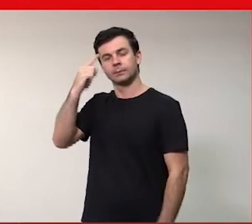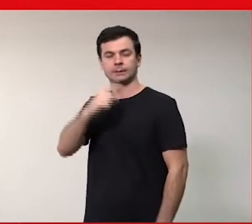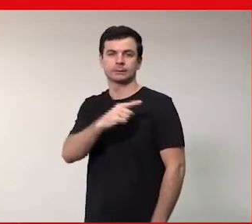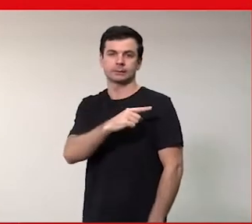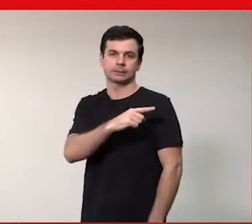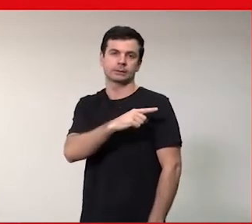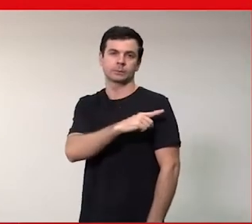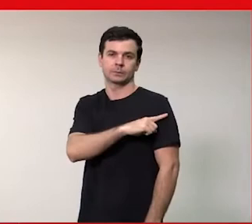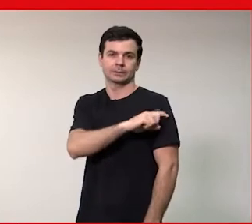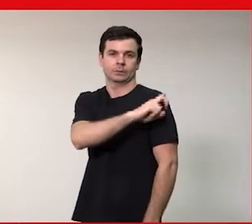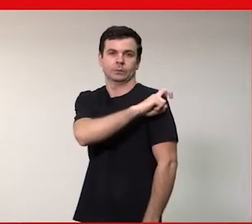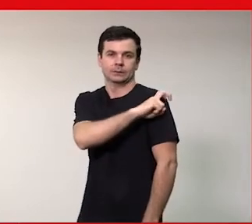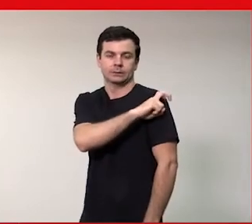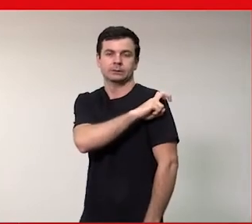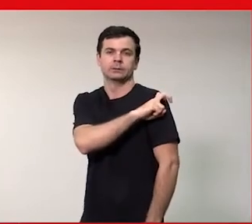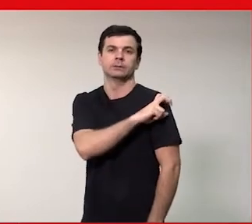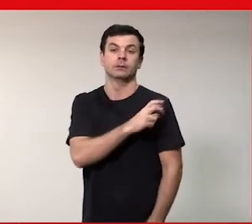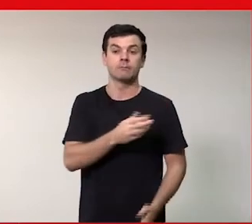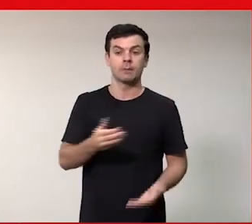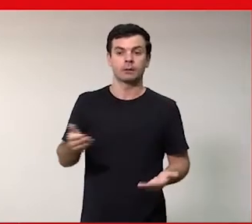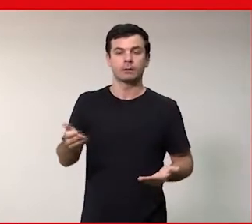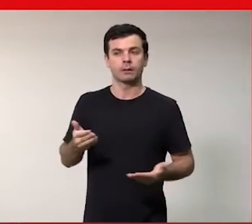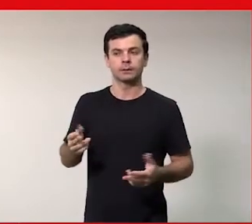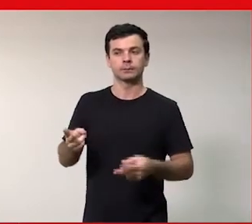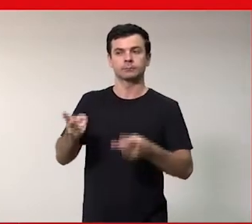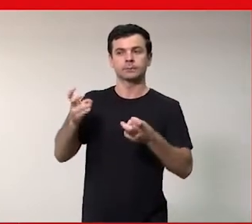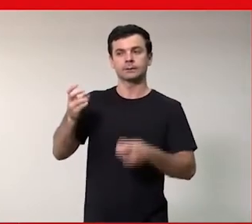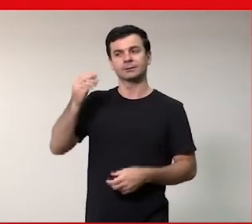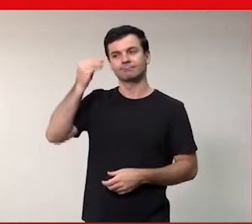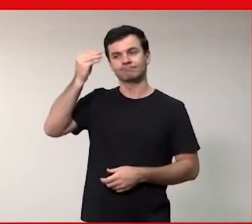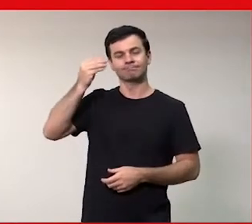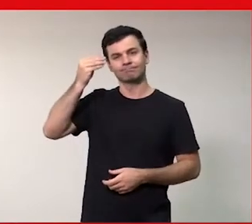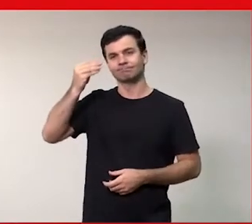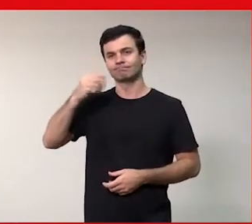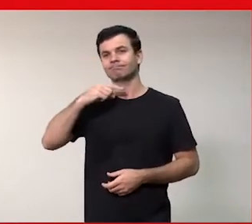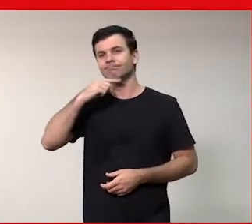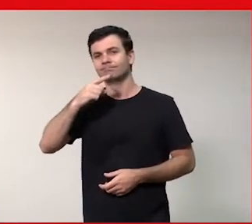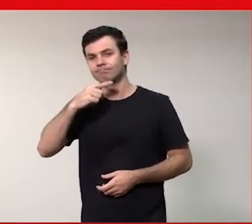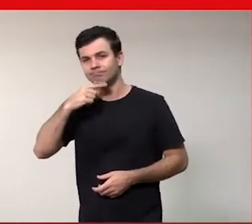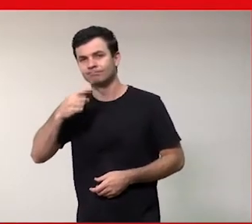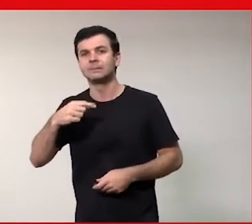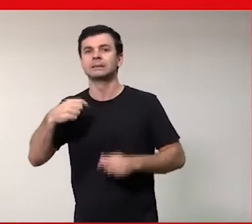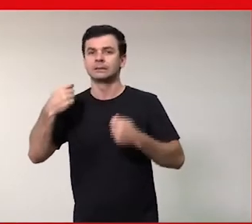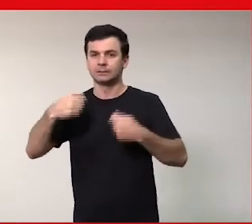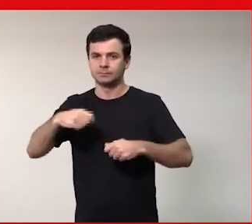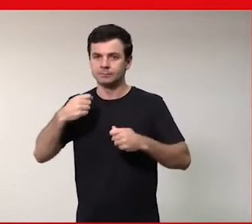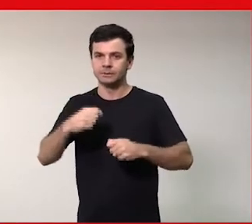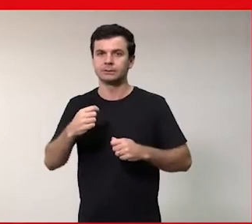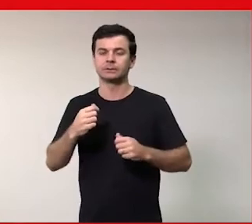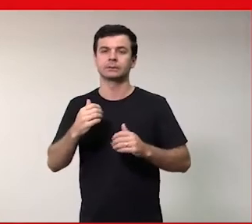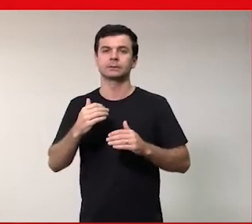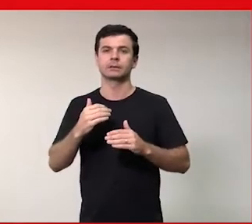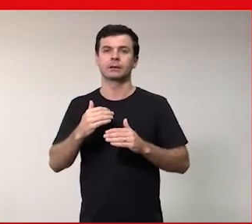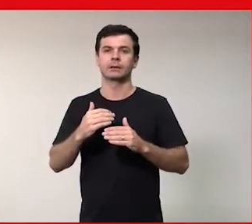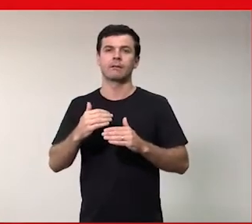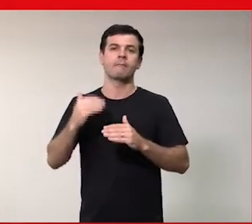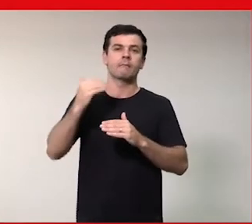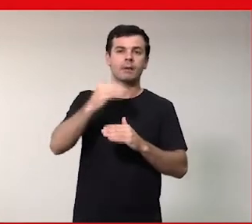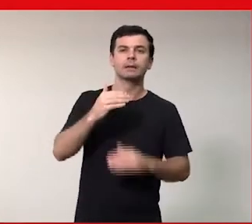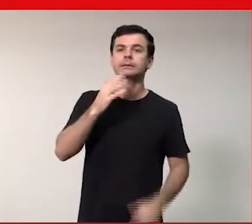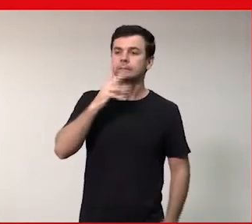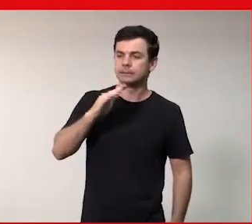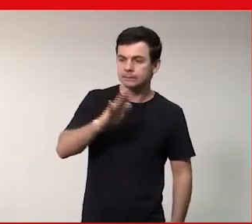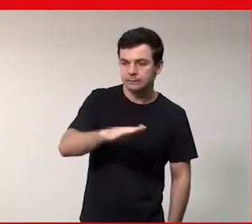já percebeu com a experiência que não funciona só no ensino médio a gente tem que ir na base mesmo nas crianças